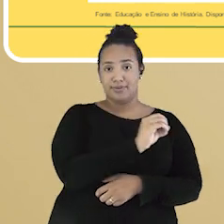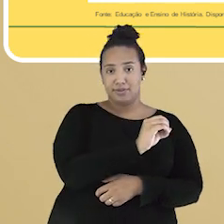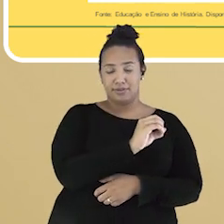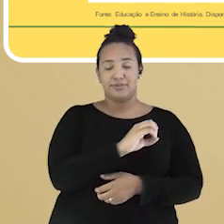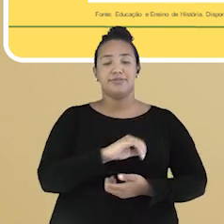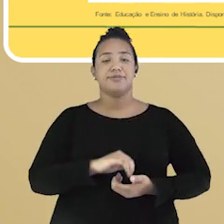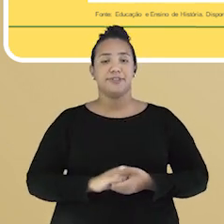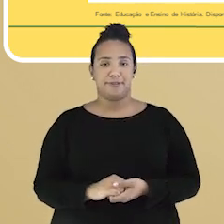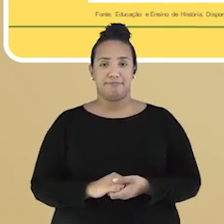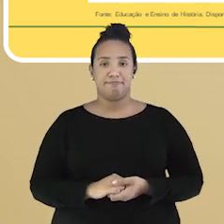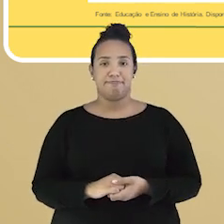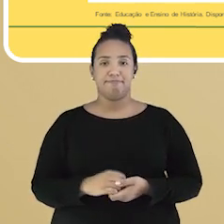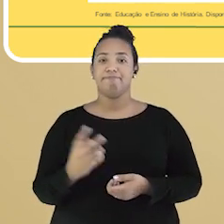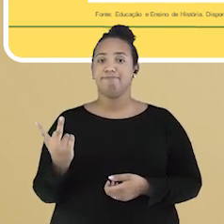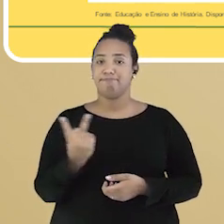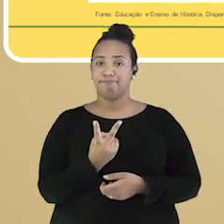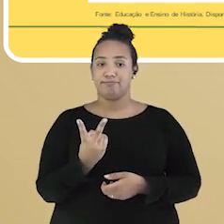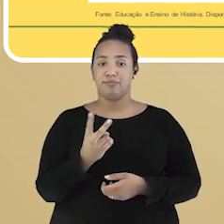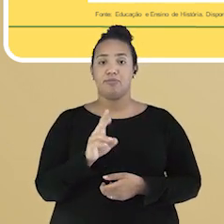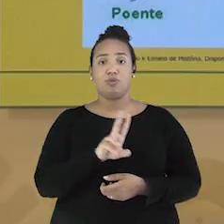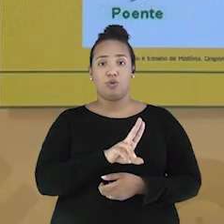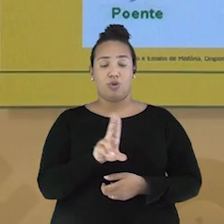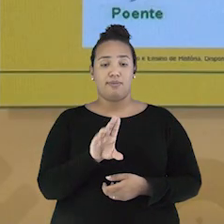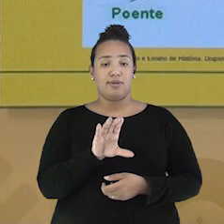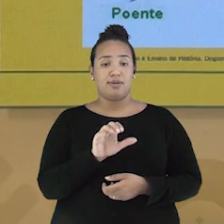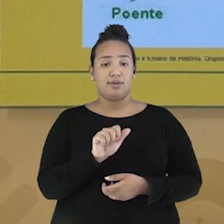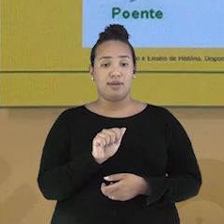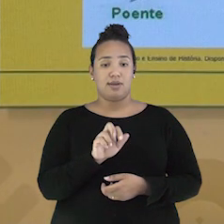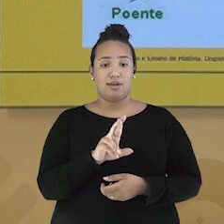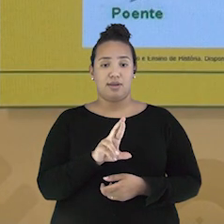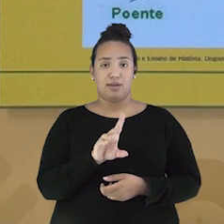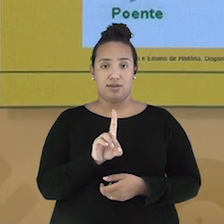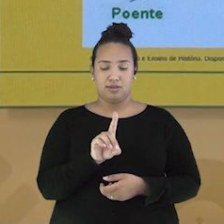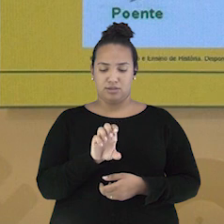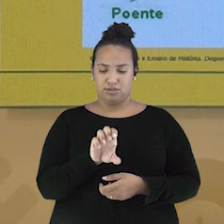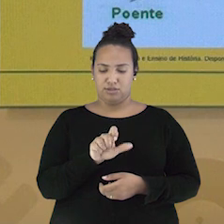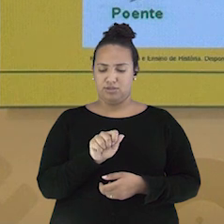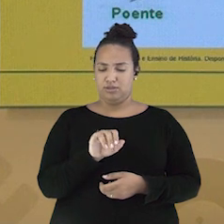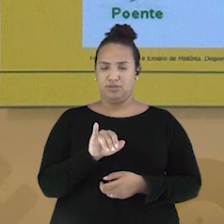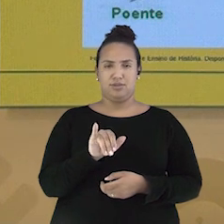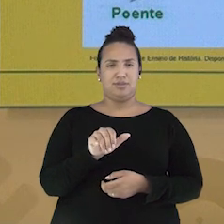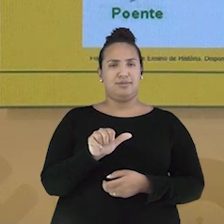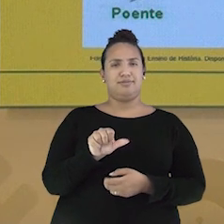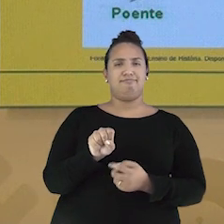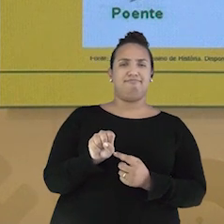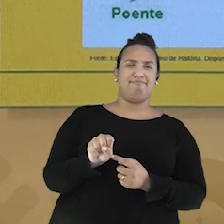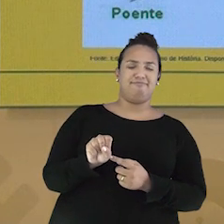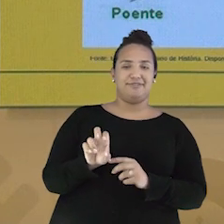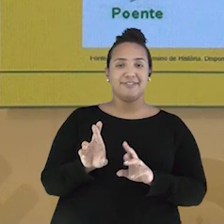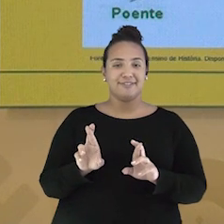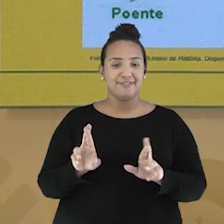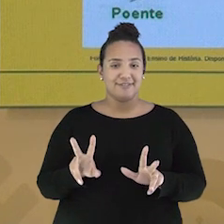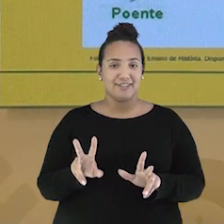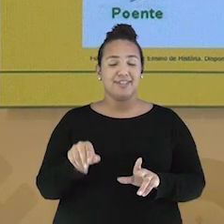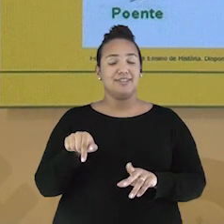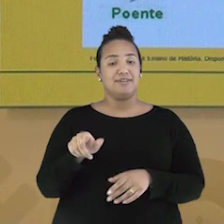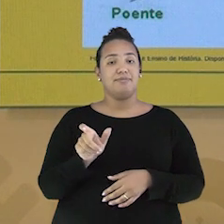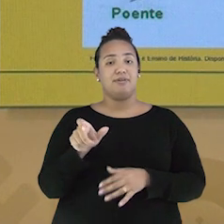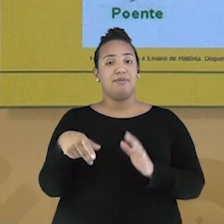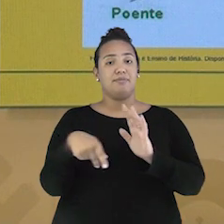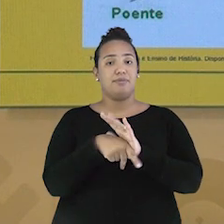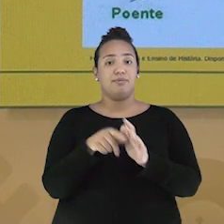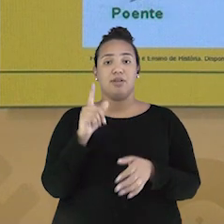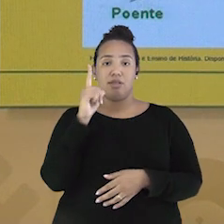e oeste, que são pontos cardeais. Cardial, nome diferente, né? Cardial vem do